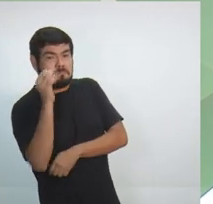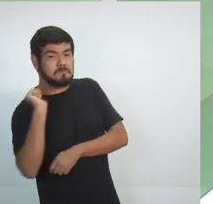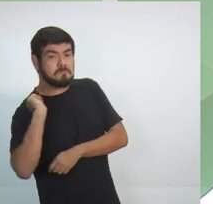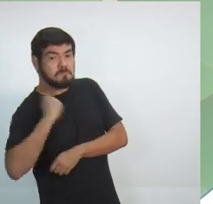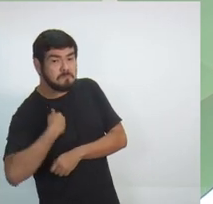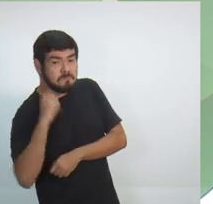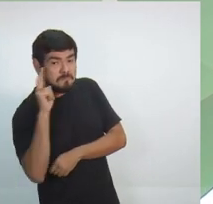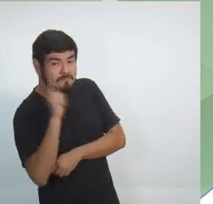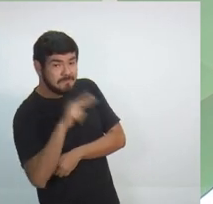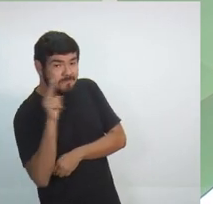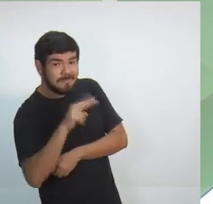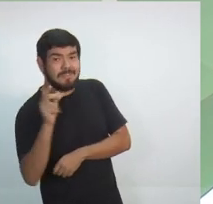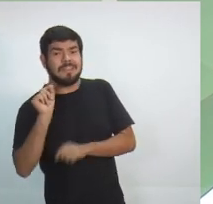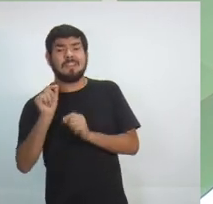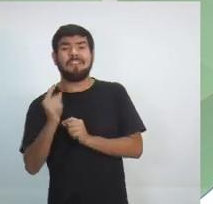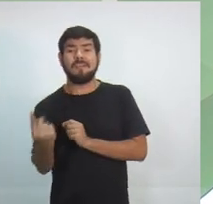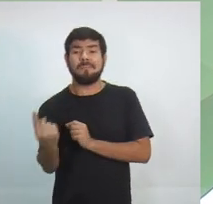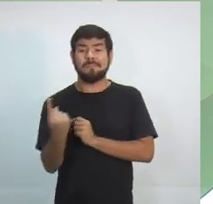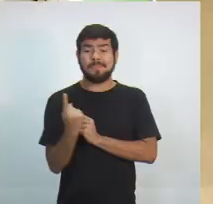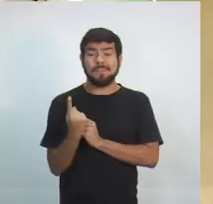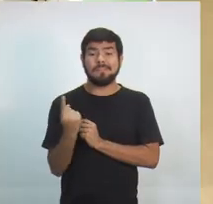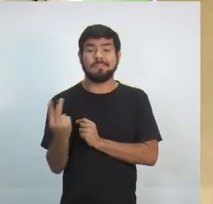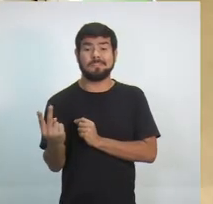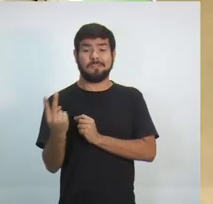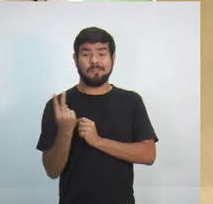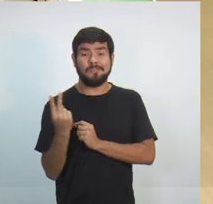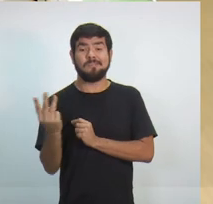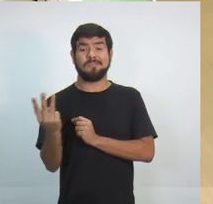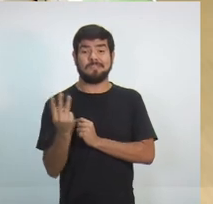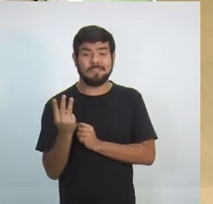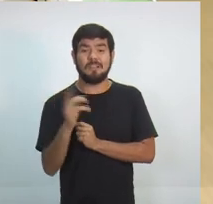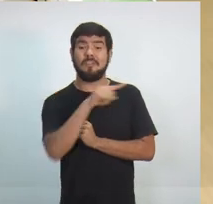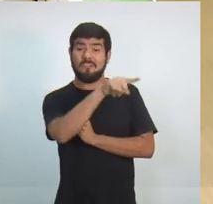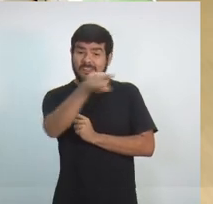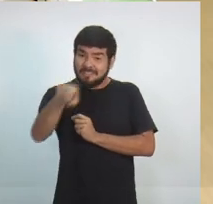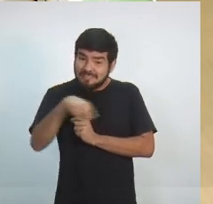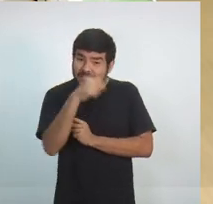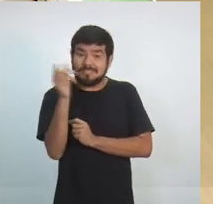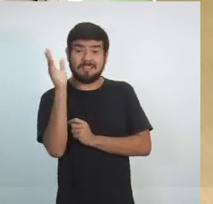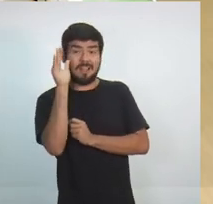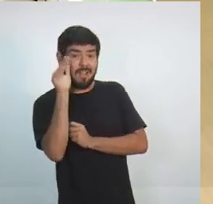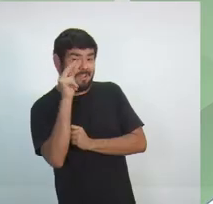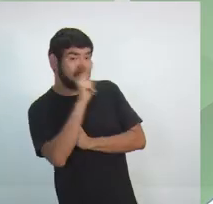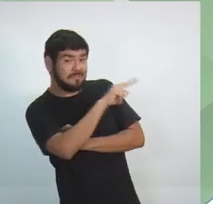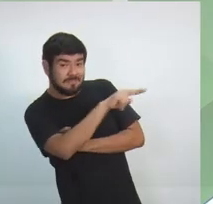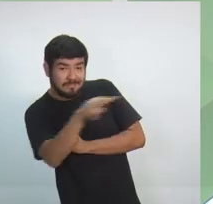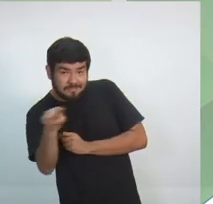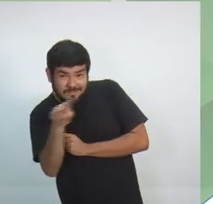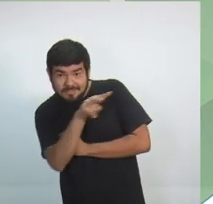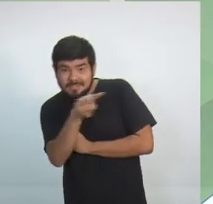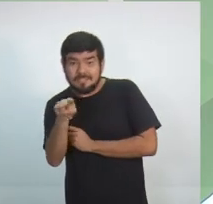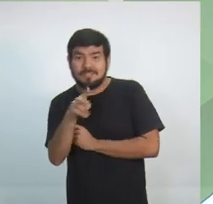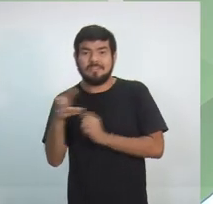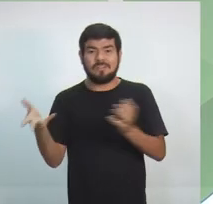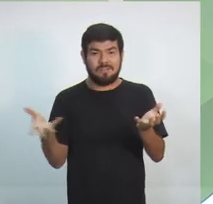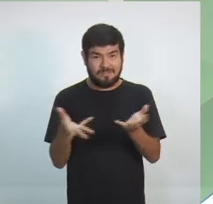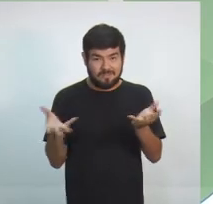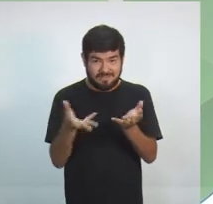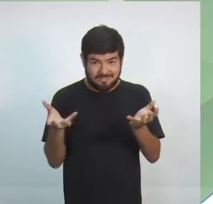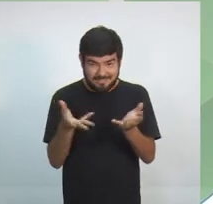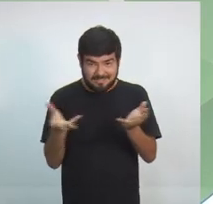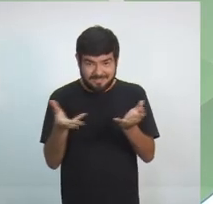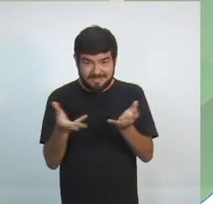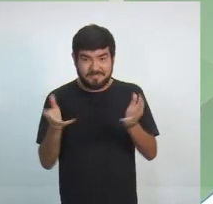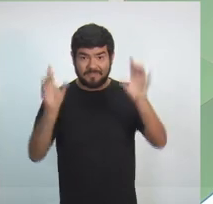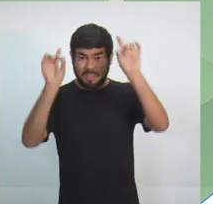quem vai sentar primeiro, quem vai entrar, então você que está aí do outro lado acompanhando o nosso programa da comunidade, hoje especial com o nosso debate temático,